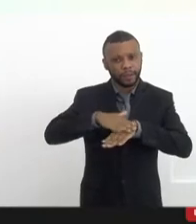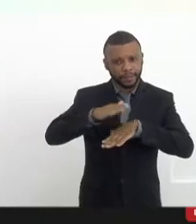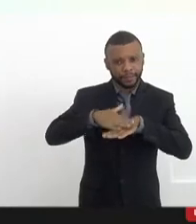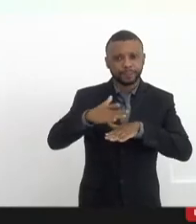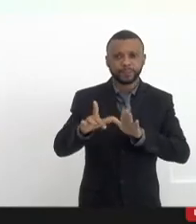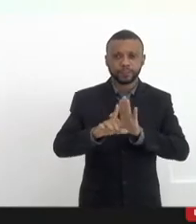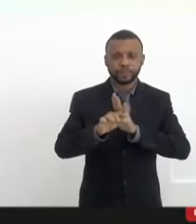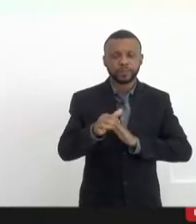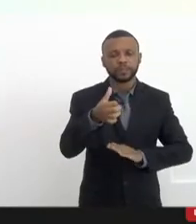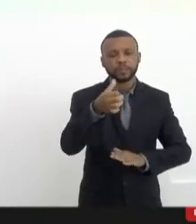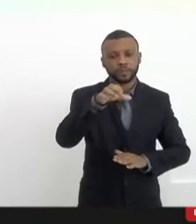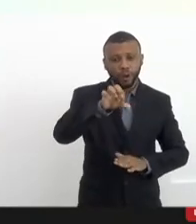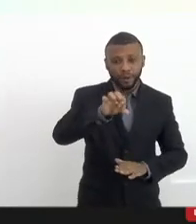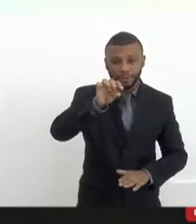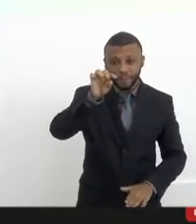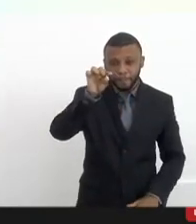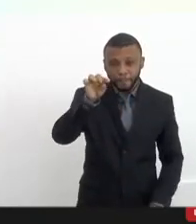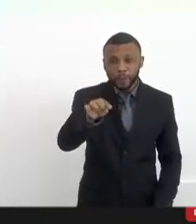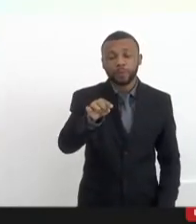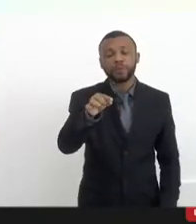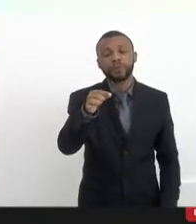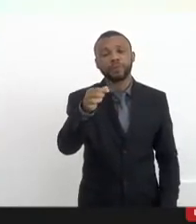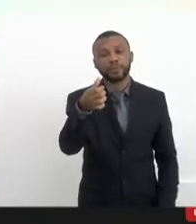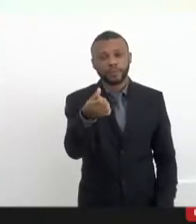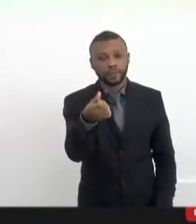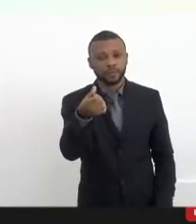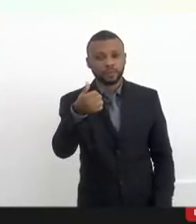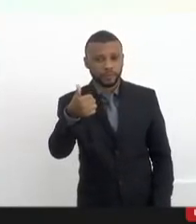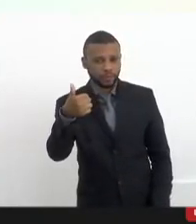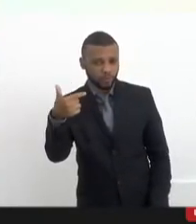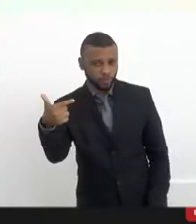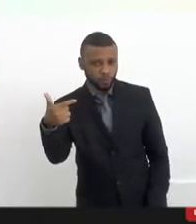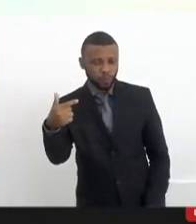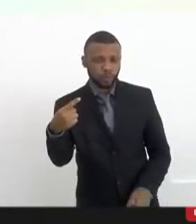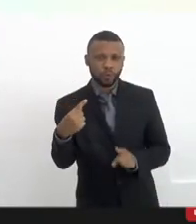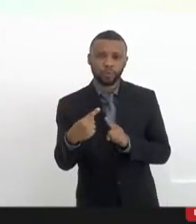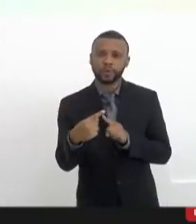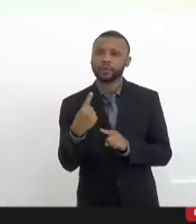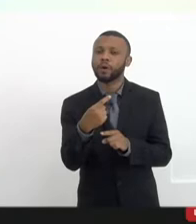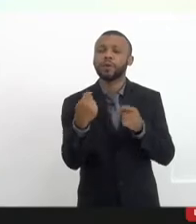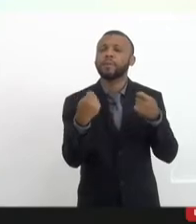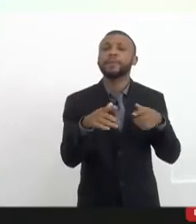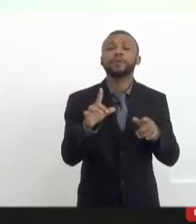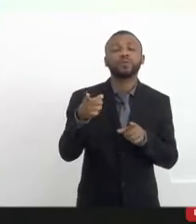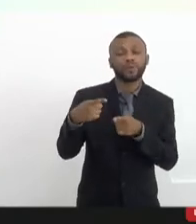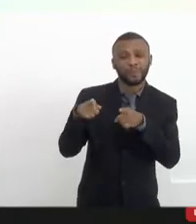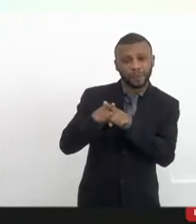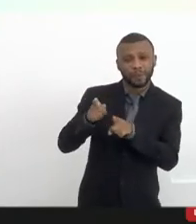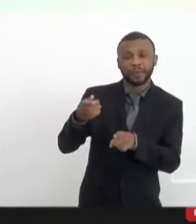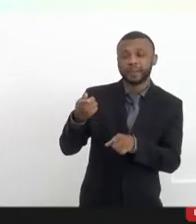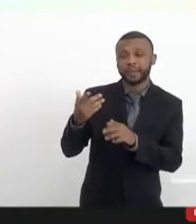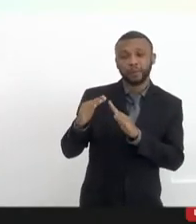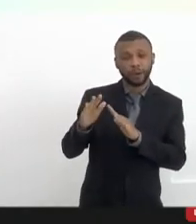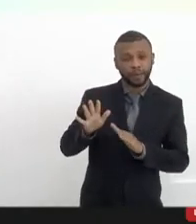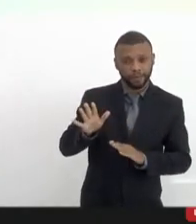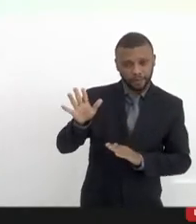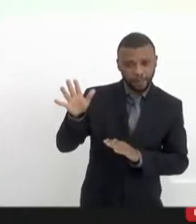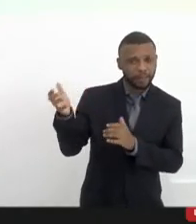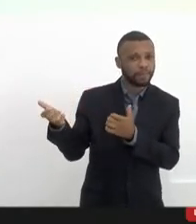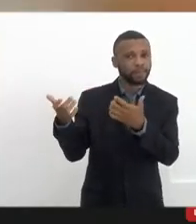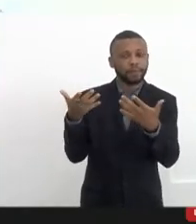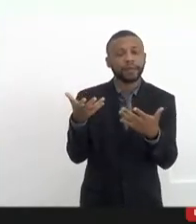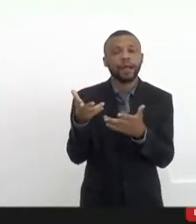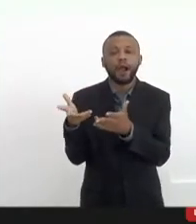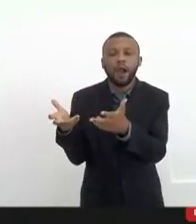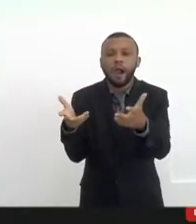9.612. Porque nós não precisamos, o companheiro ali das favelas falou que gostaria de explorar um